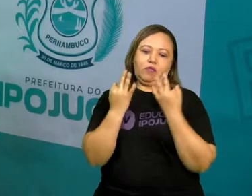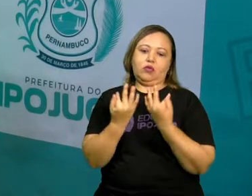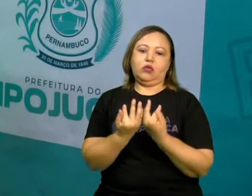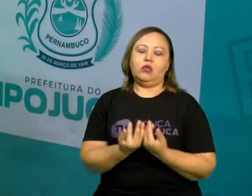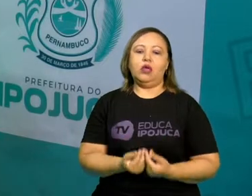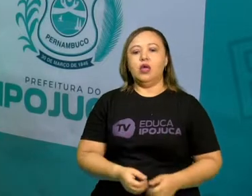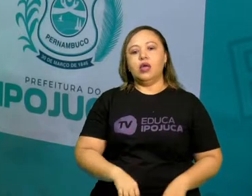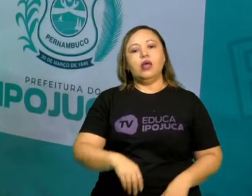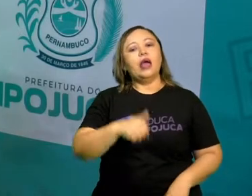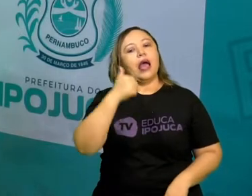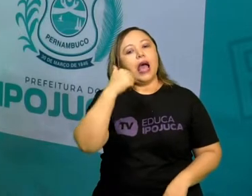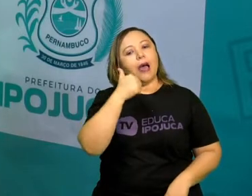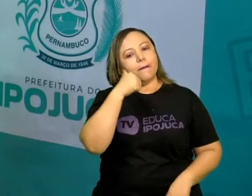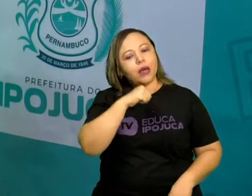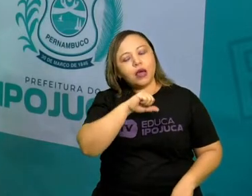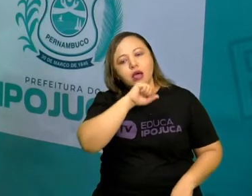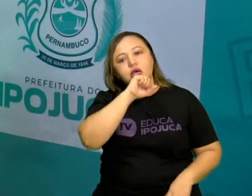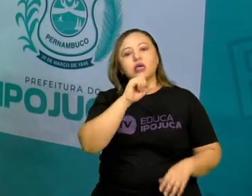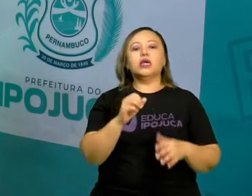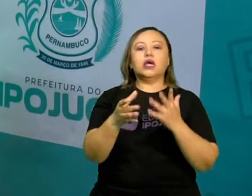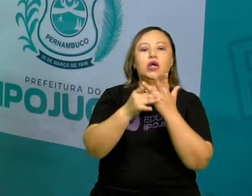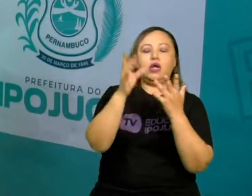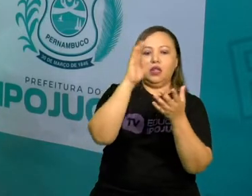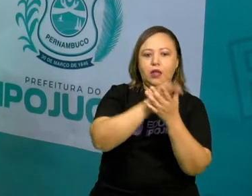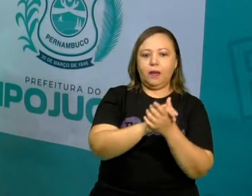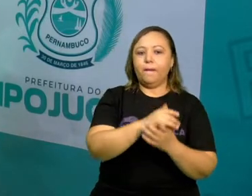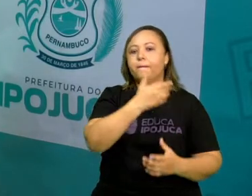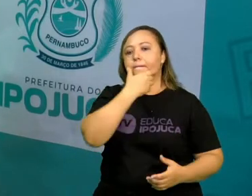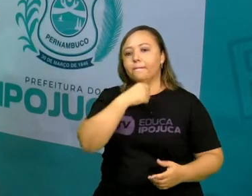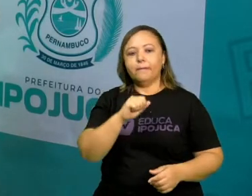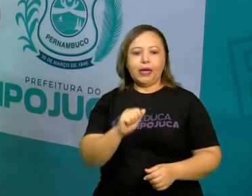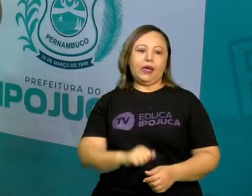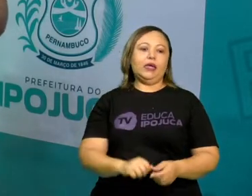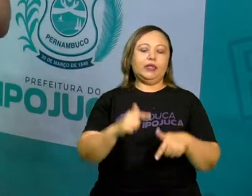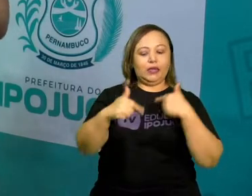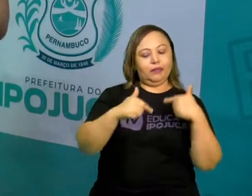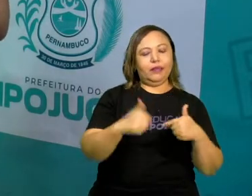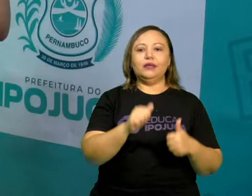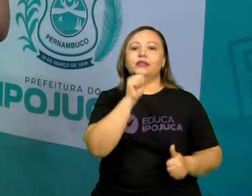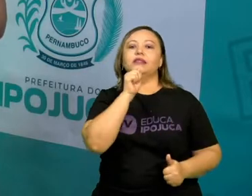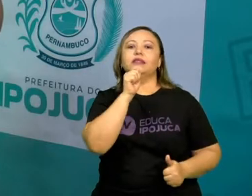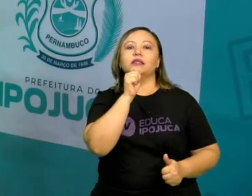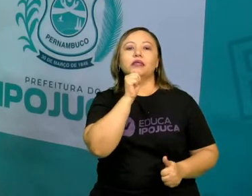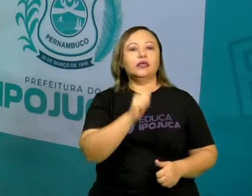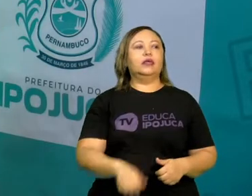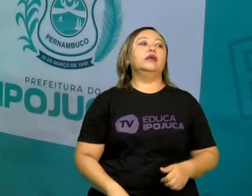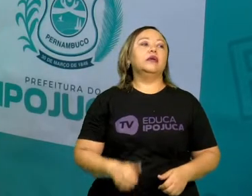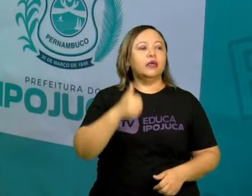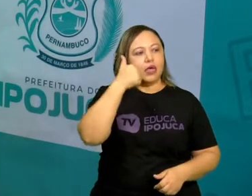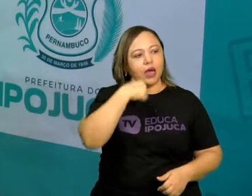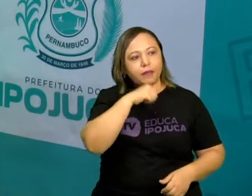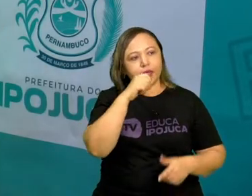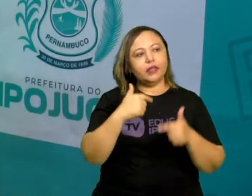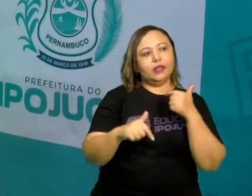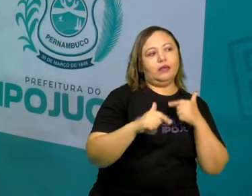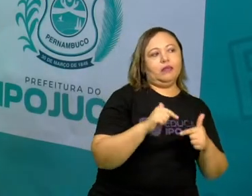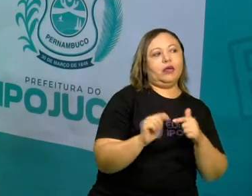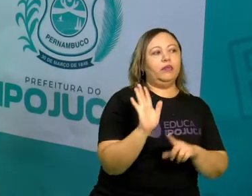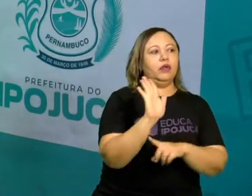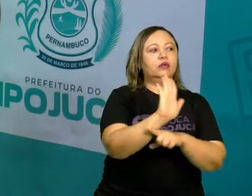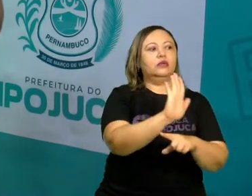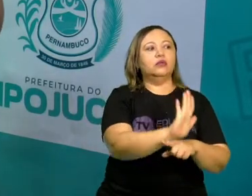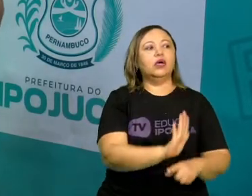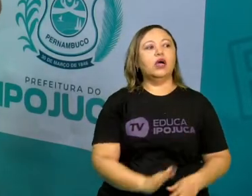que o pai não tem emprego, mas a mamãe tem. Então, isso foi mudando ao longo dos tempos. Antes, garantida